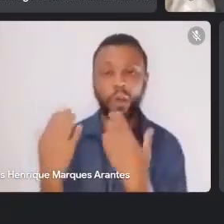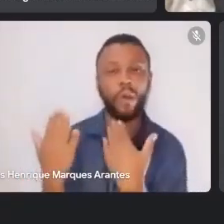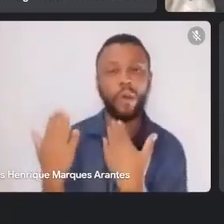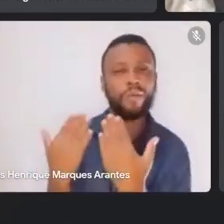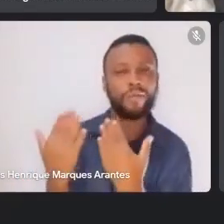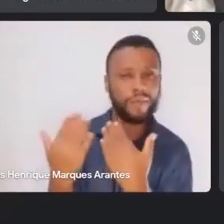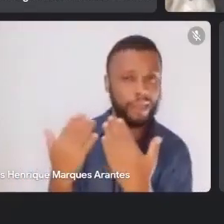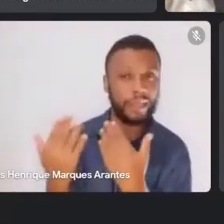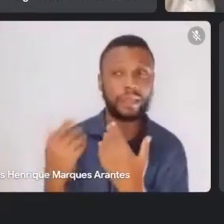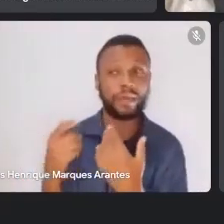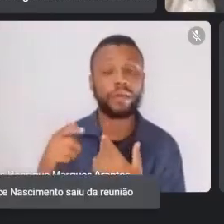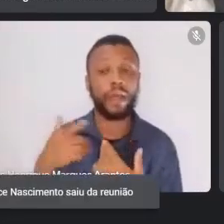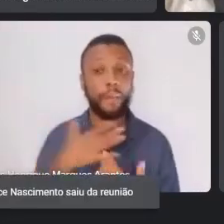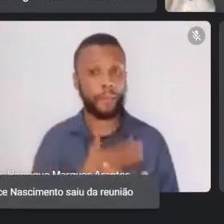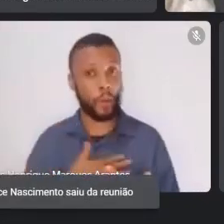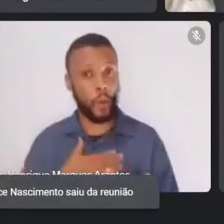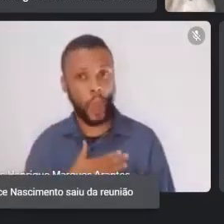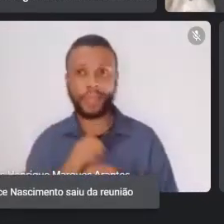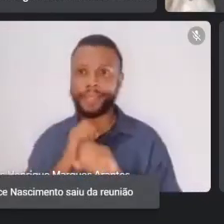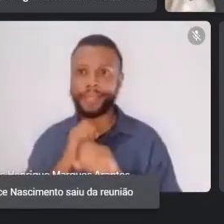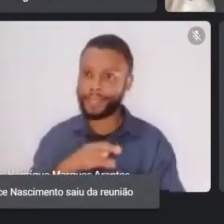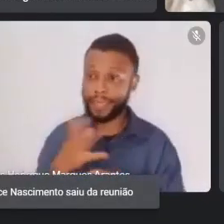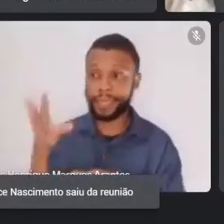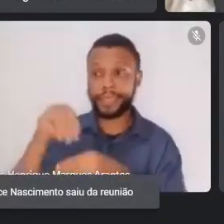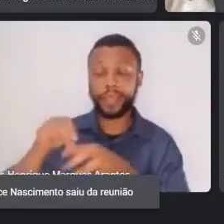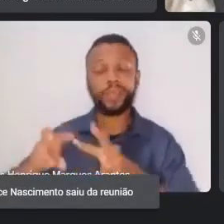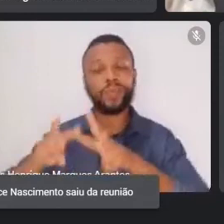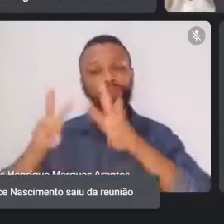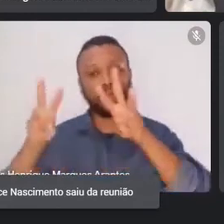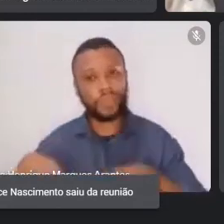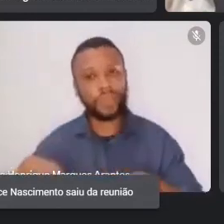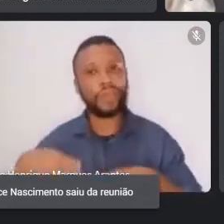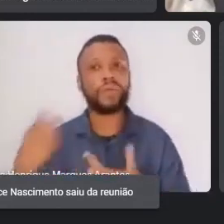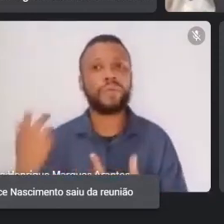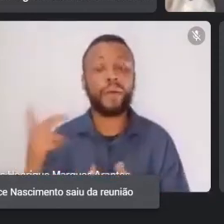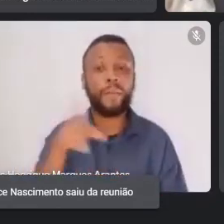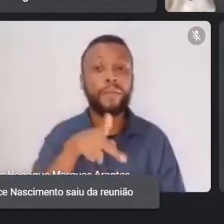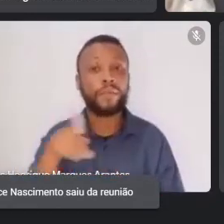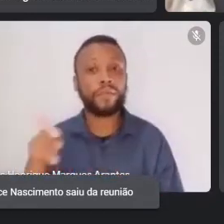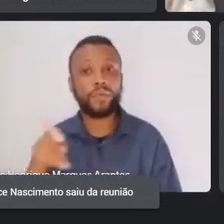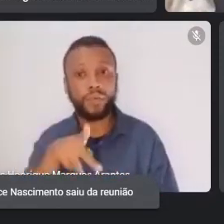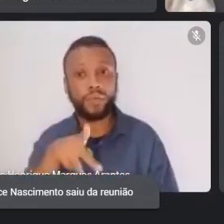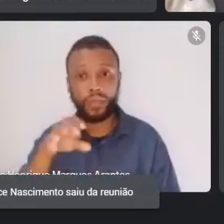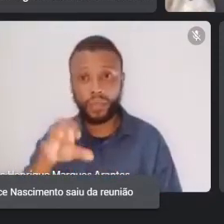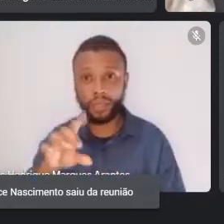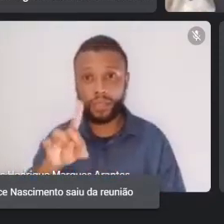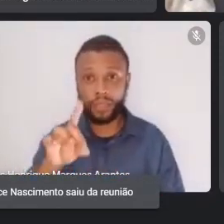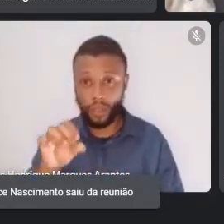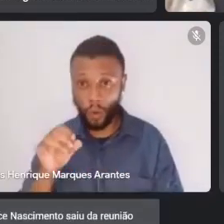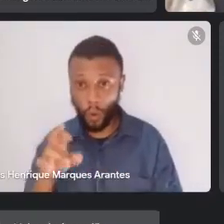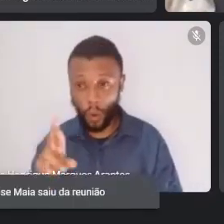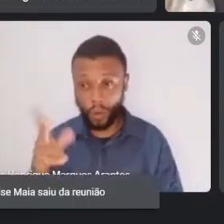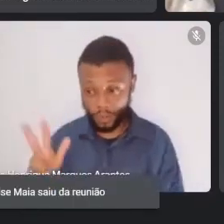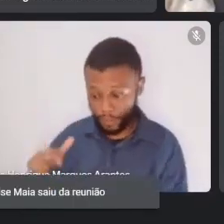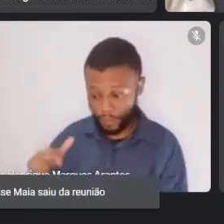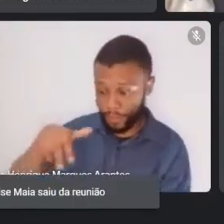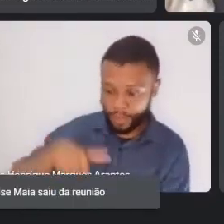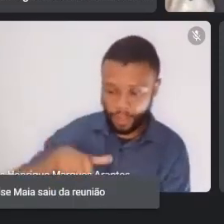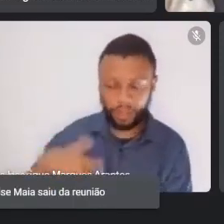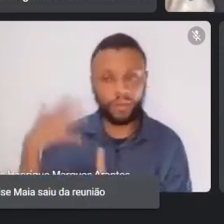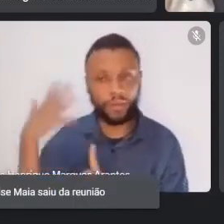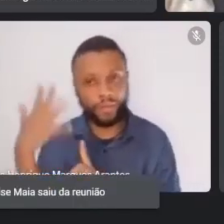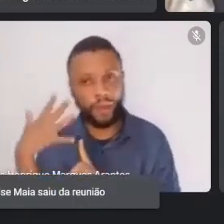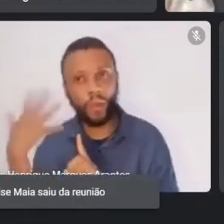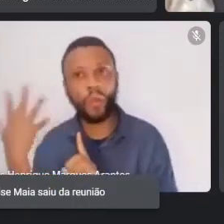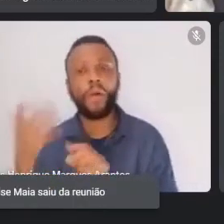Cantagalo, no museu, na Casa de Apis da Cunha, para professores, quando o Edeor esteve lá e falou para os professores